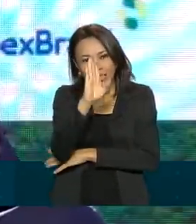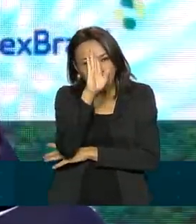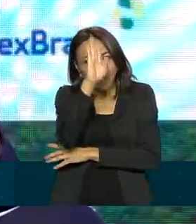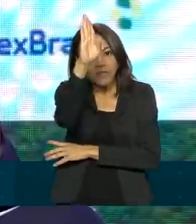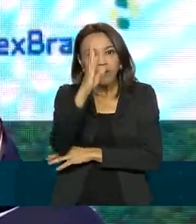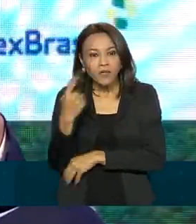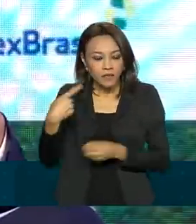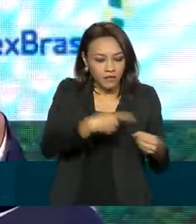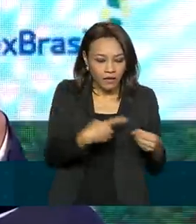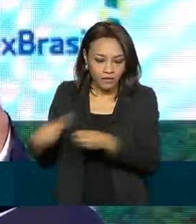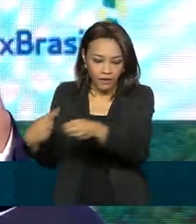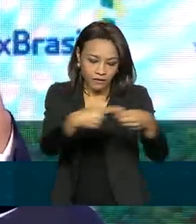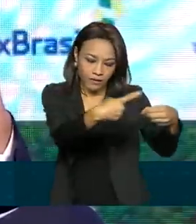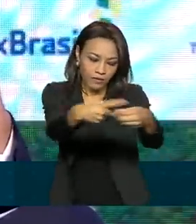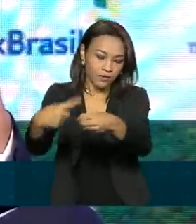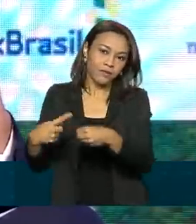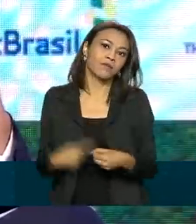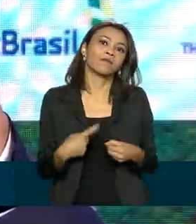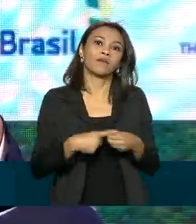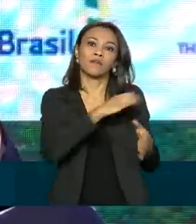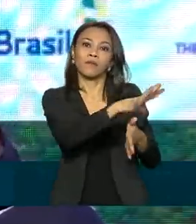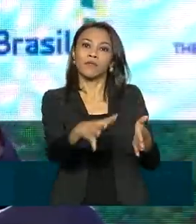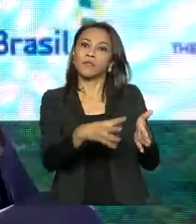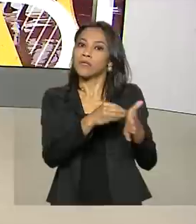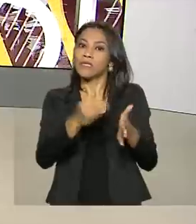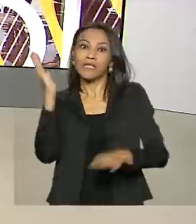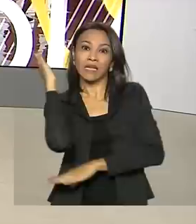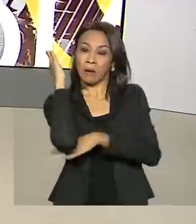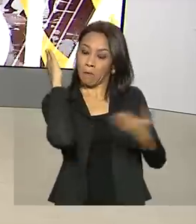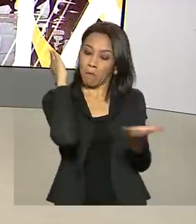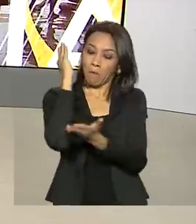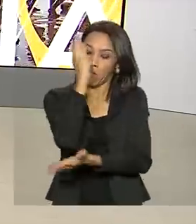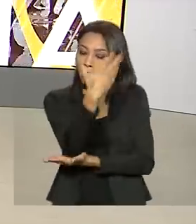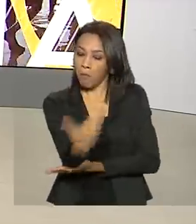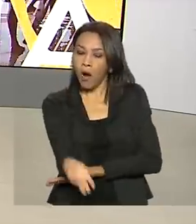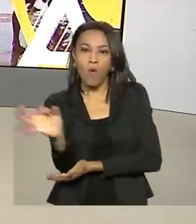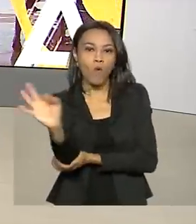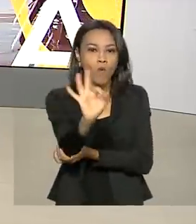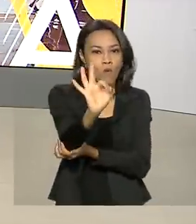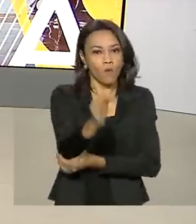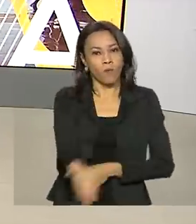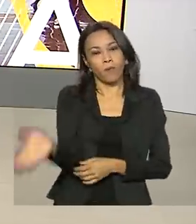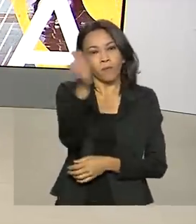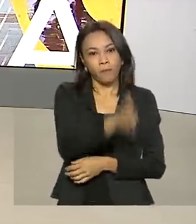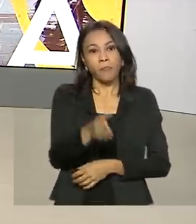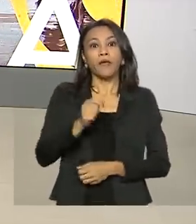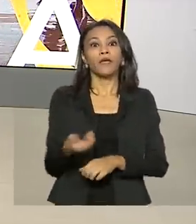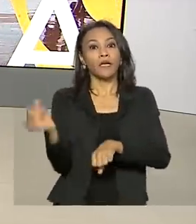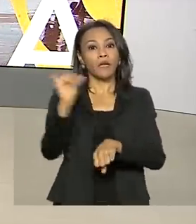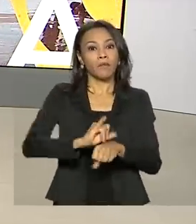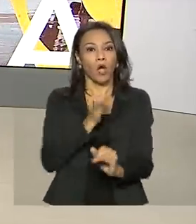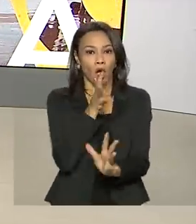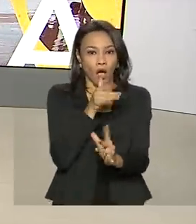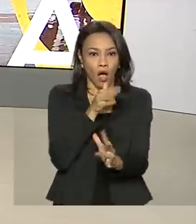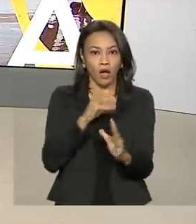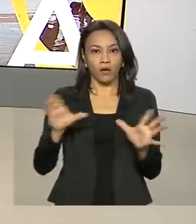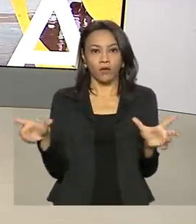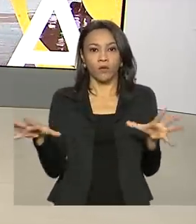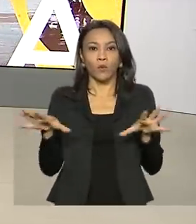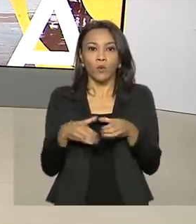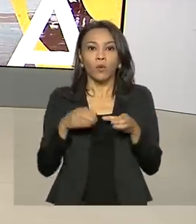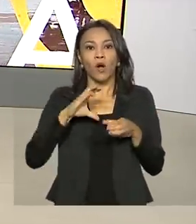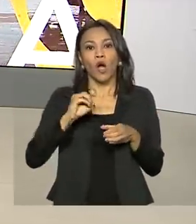comunidades amazônicas, sem derrubar nenhum árvore sequer. E na COP26, na Escócia, foi criado um grupo